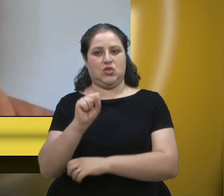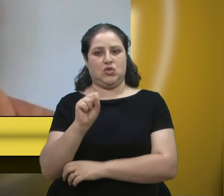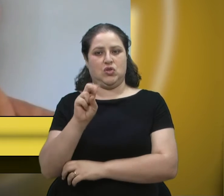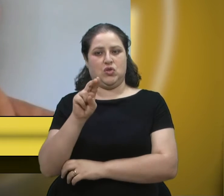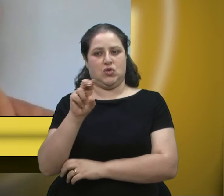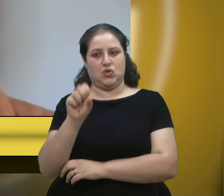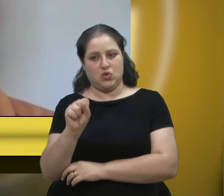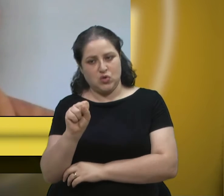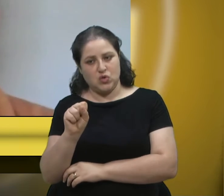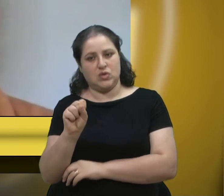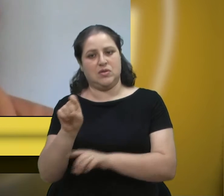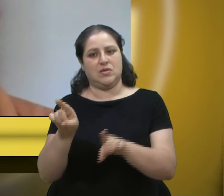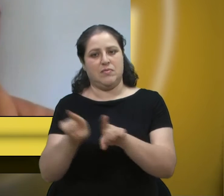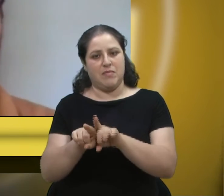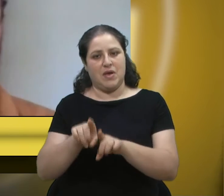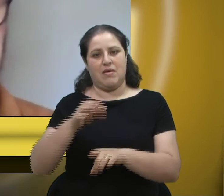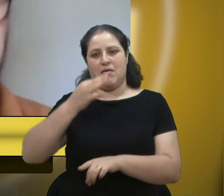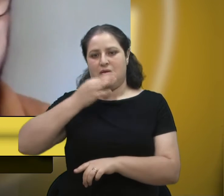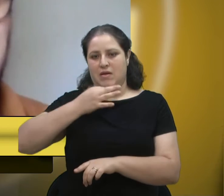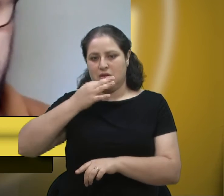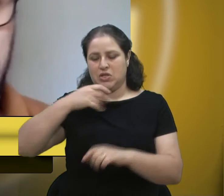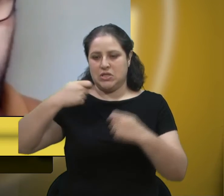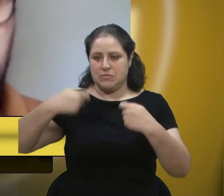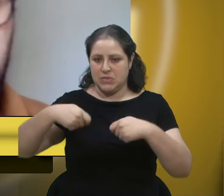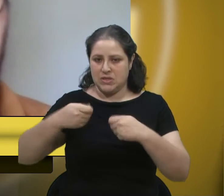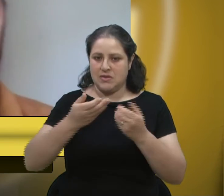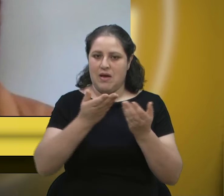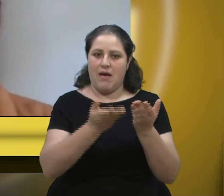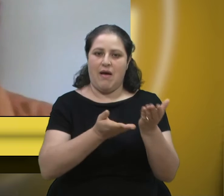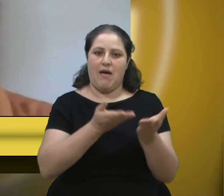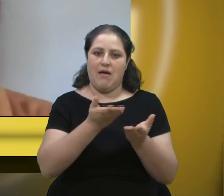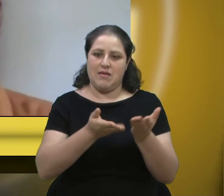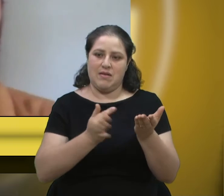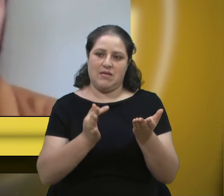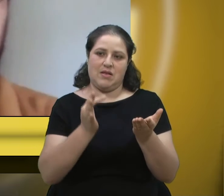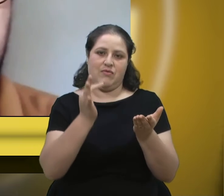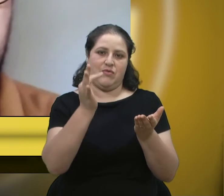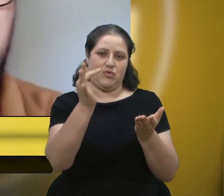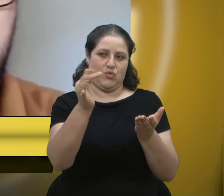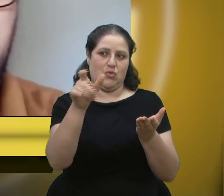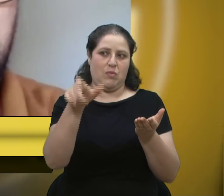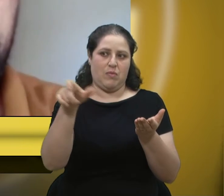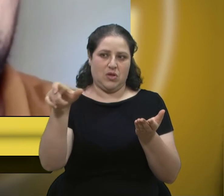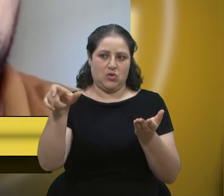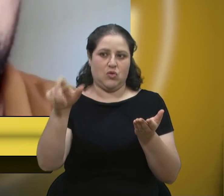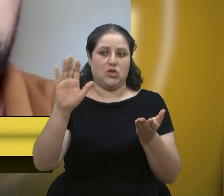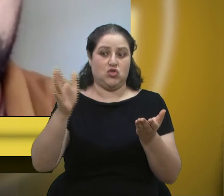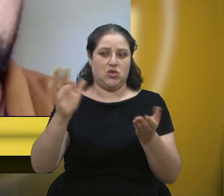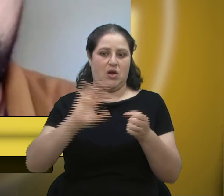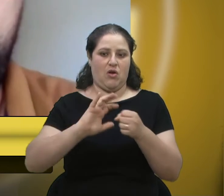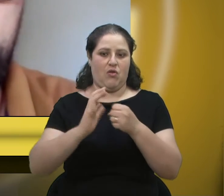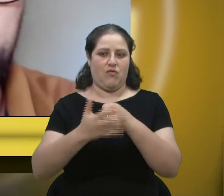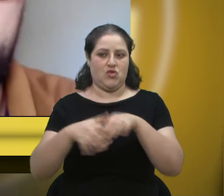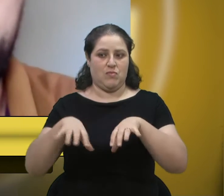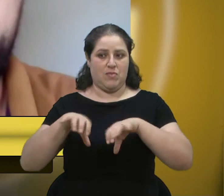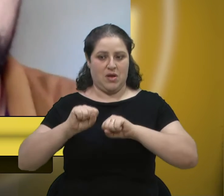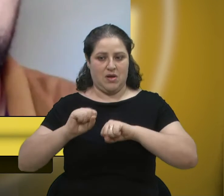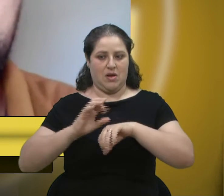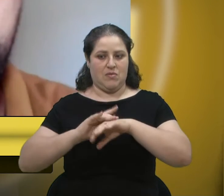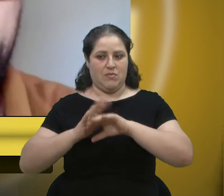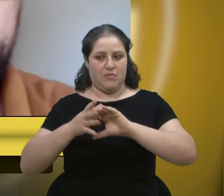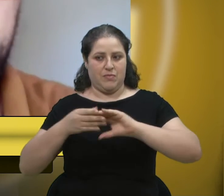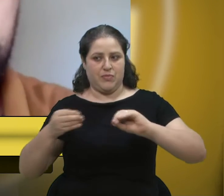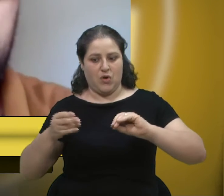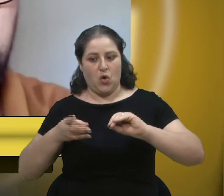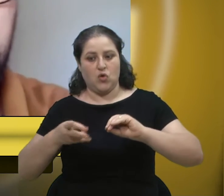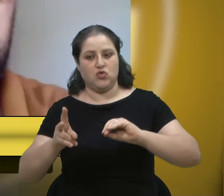e a cidade vai precisar tratar no próximo período. Então, nós tivemos já uma primeira reunião com a Universidade de Caxias do Sul